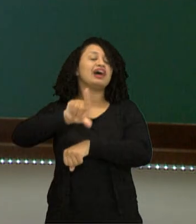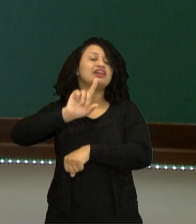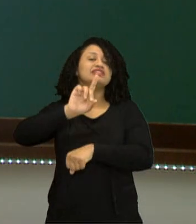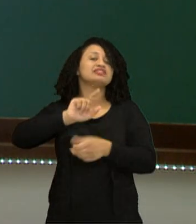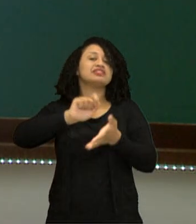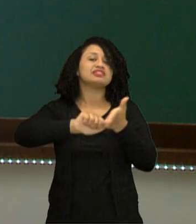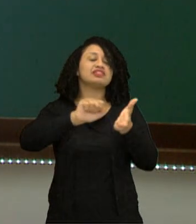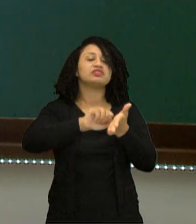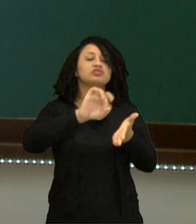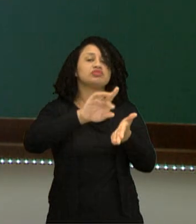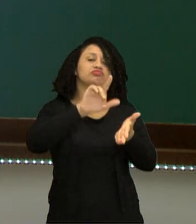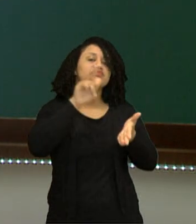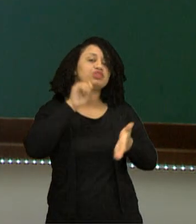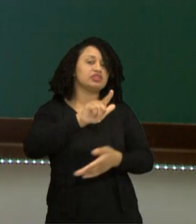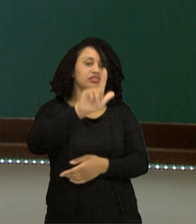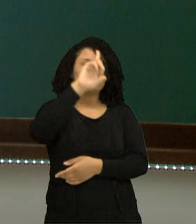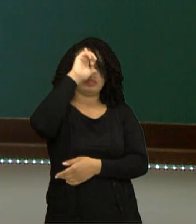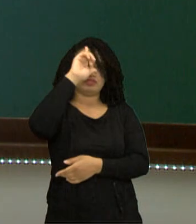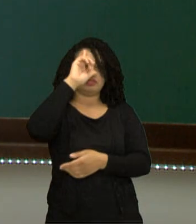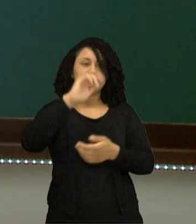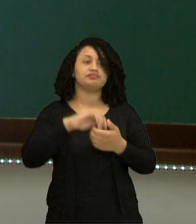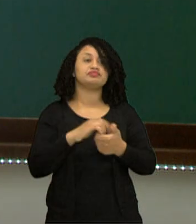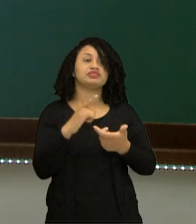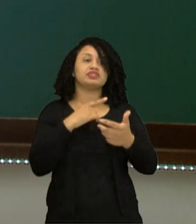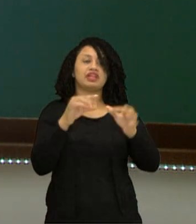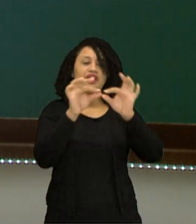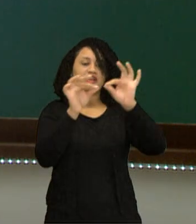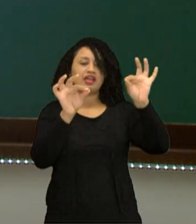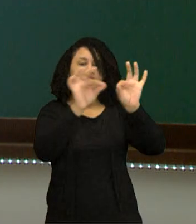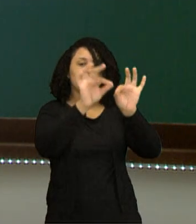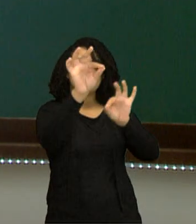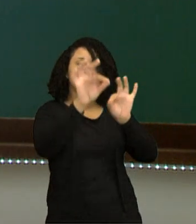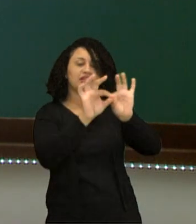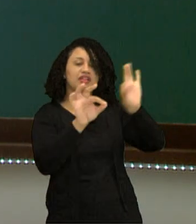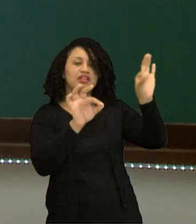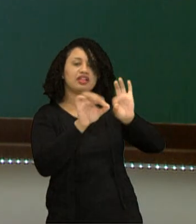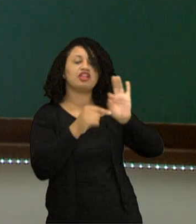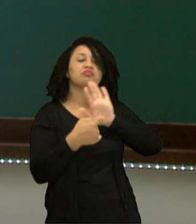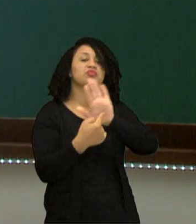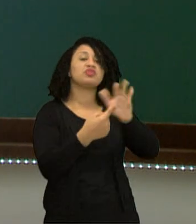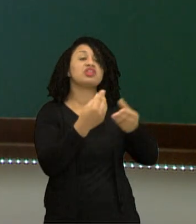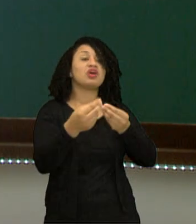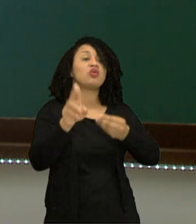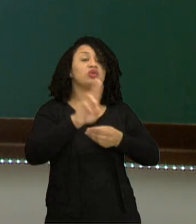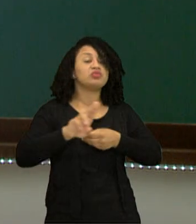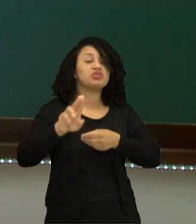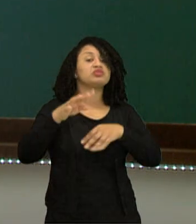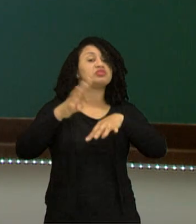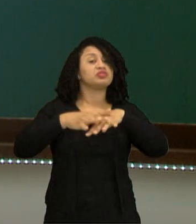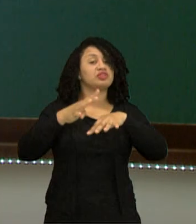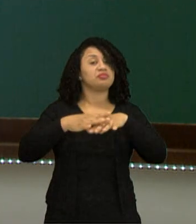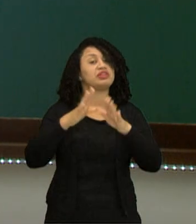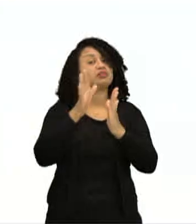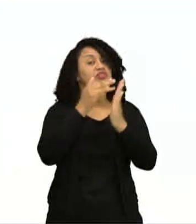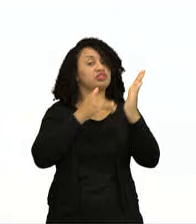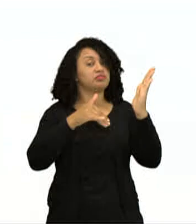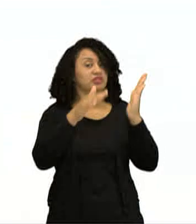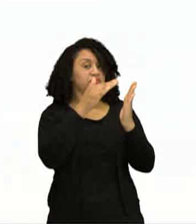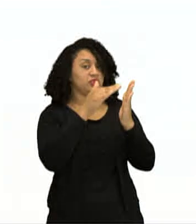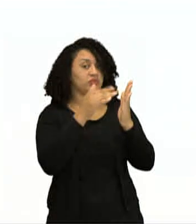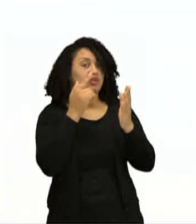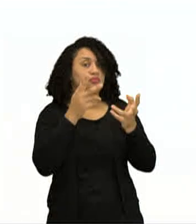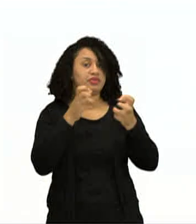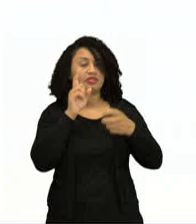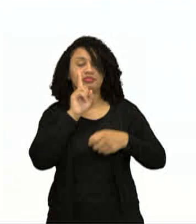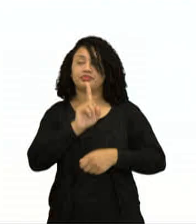e essas linhas que vão mostrar como foi o uso da matemática e da geometria na pintura. Então